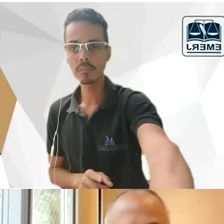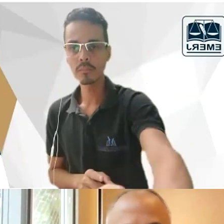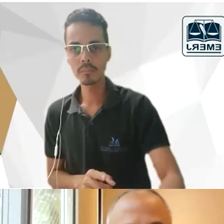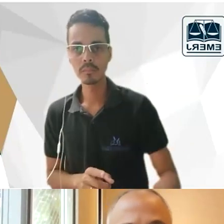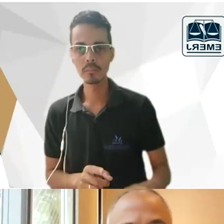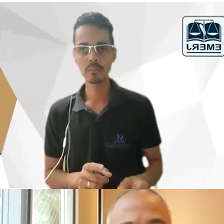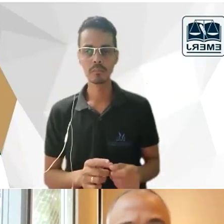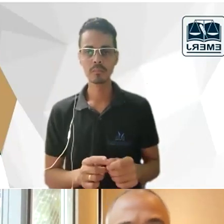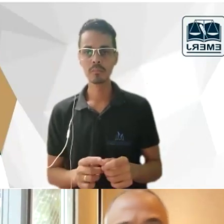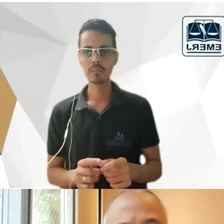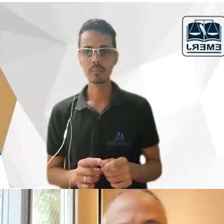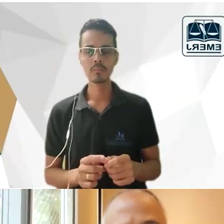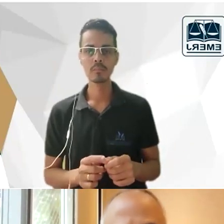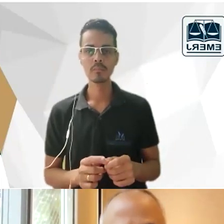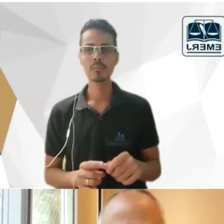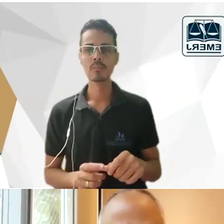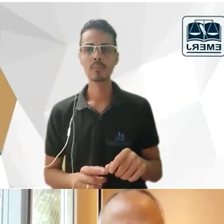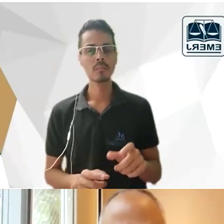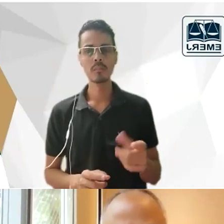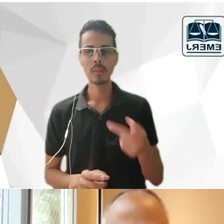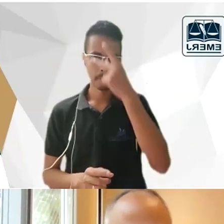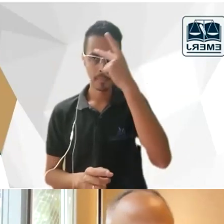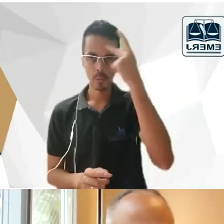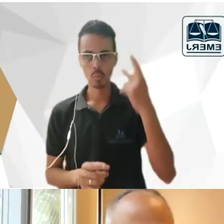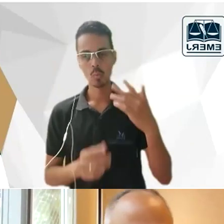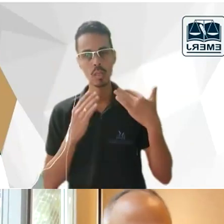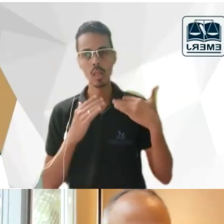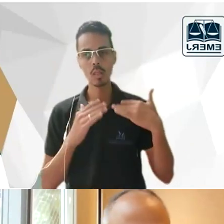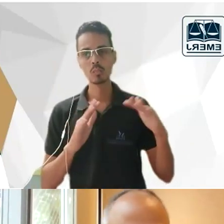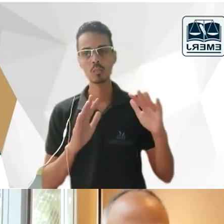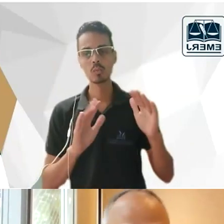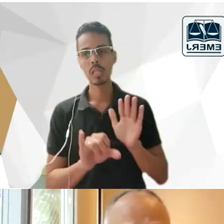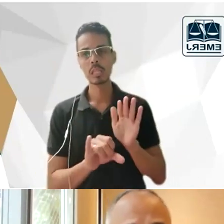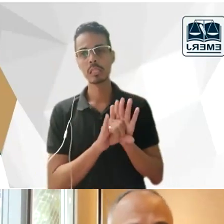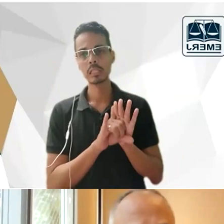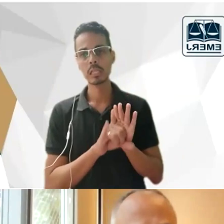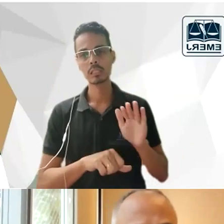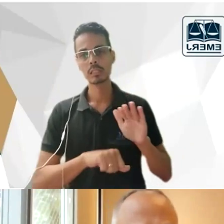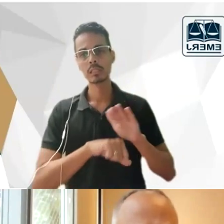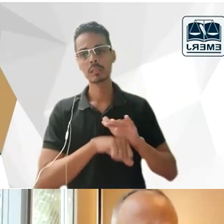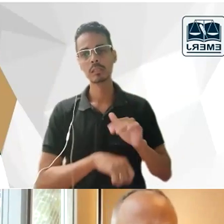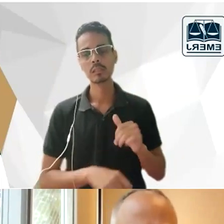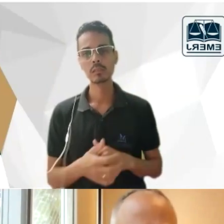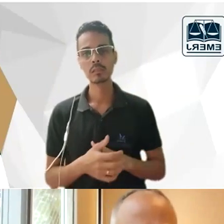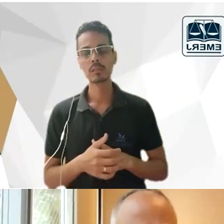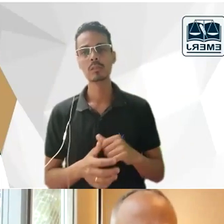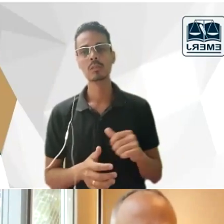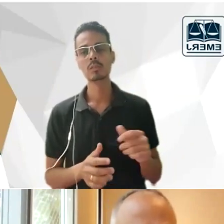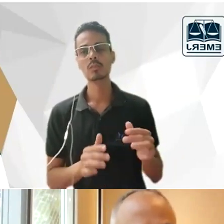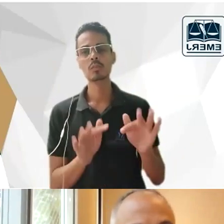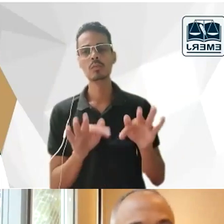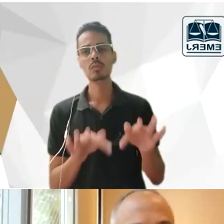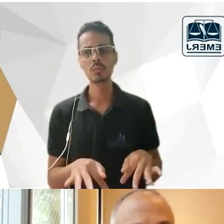de que você já é um criminoso por natureza né a ideia da antropologia cultural lombrosiana que o Lombroso no final da vida dele